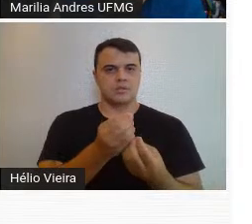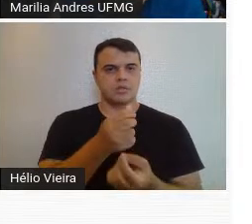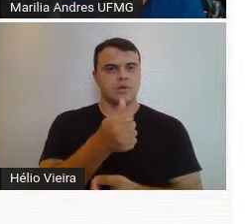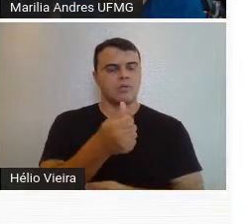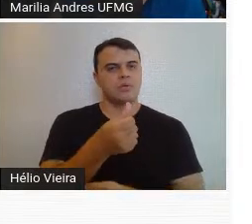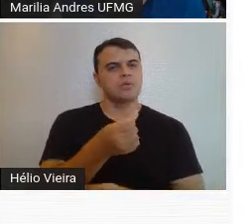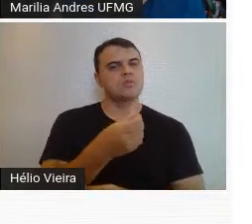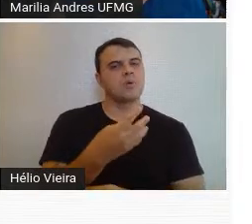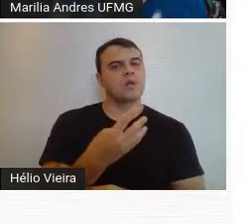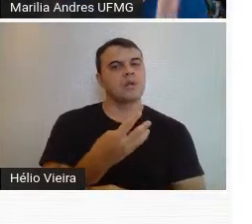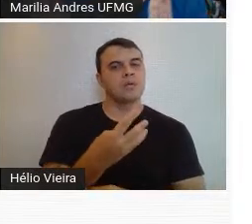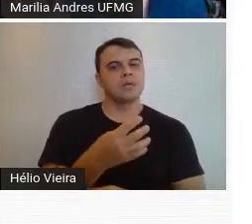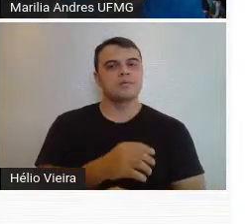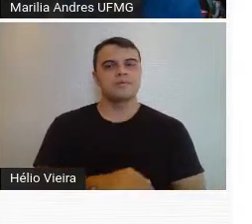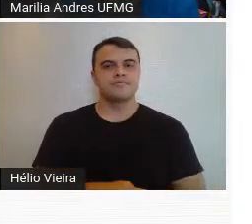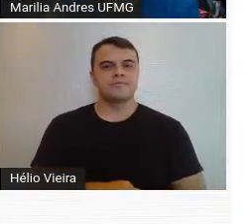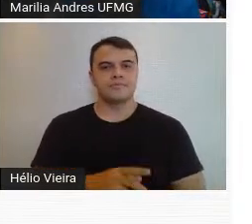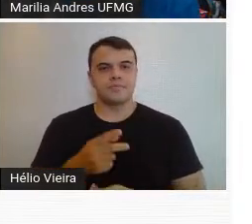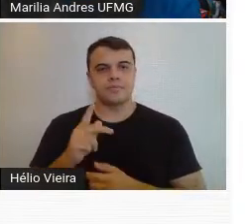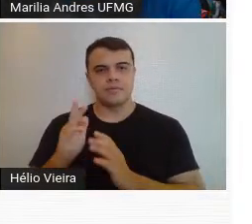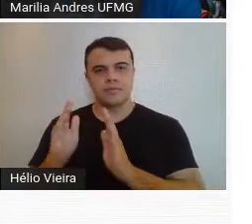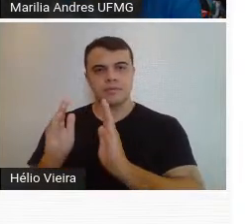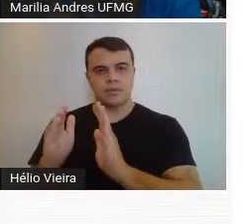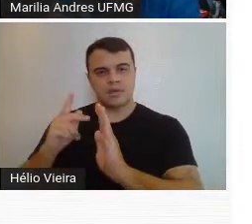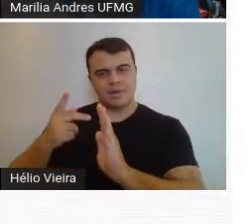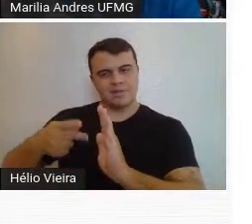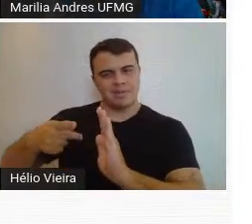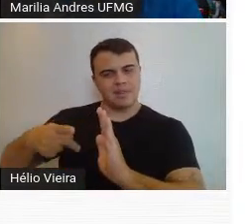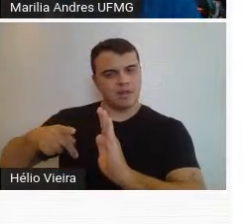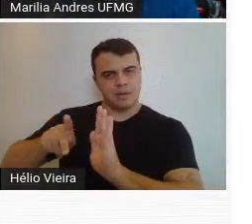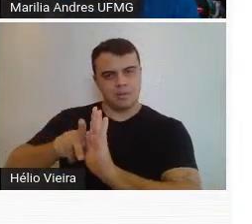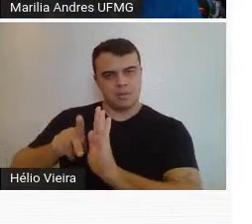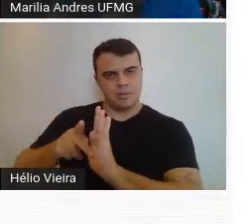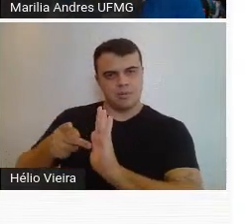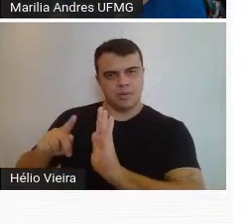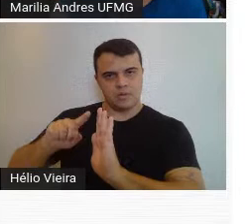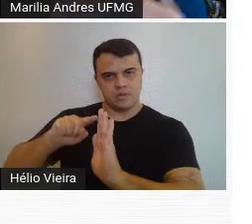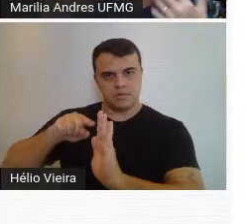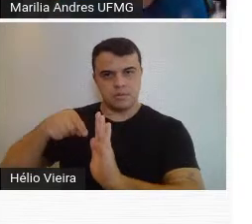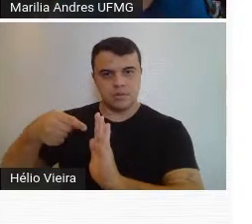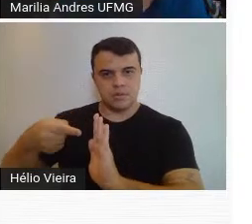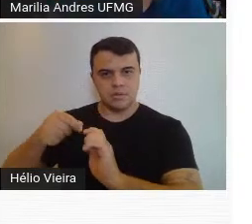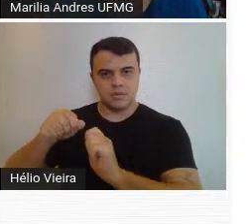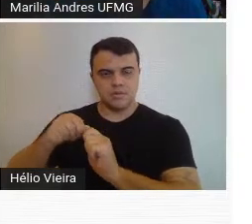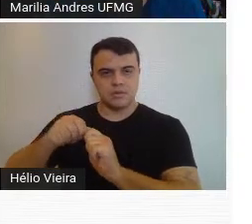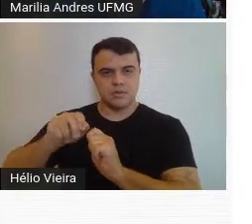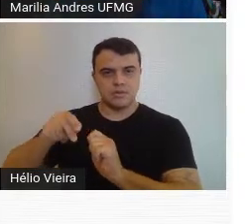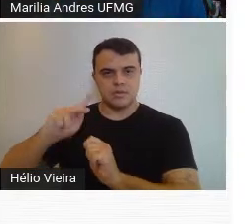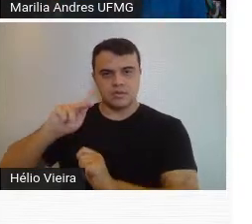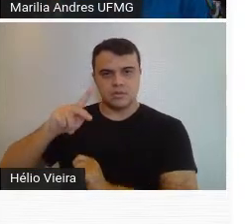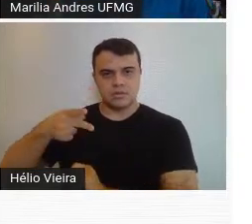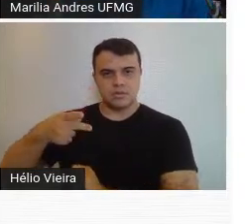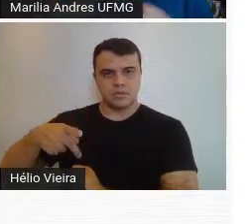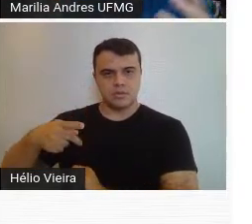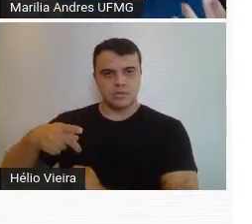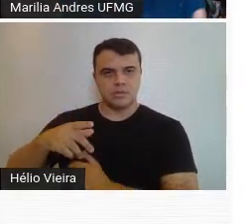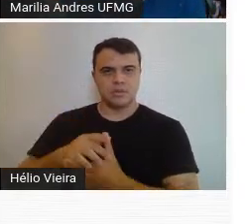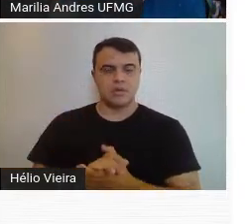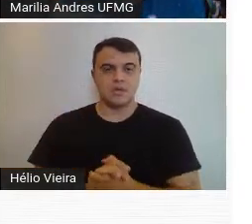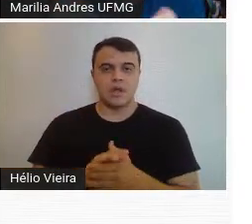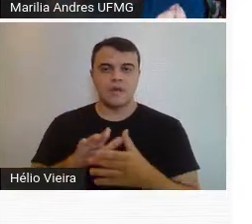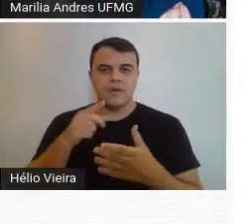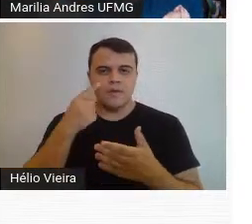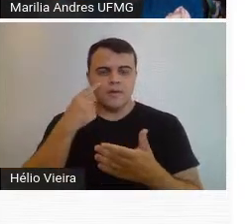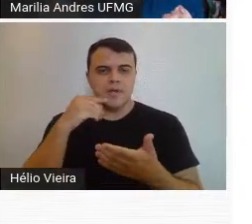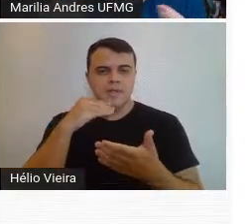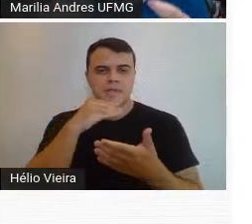1944, e o outro, um autorretrato, já mais posterior, que ele fez dele mesmo, claro, e que a gente